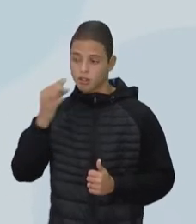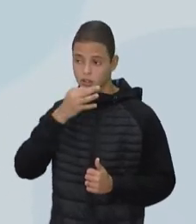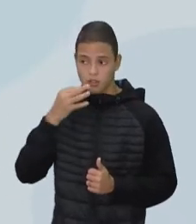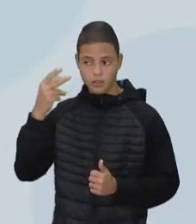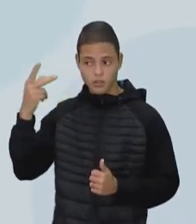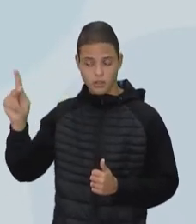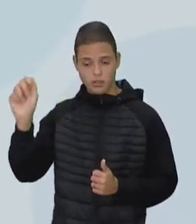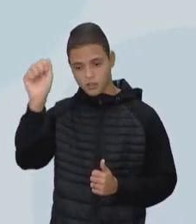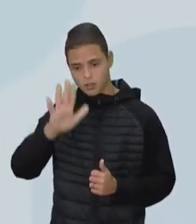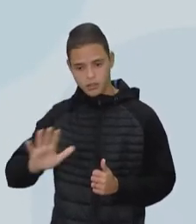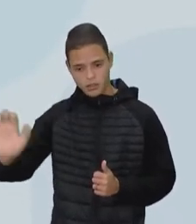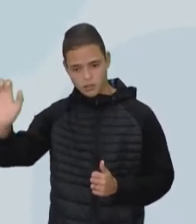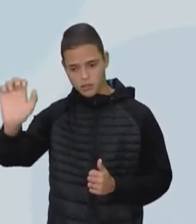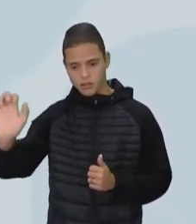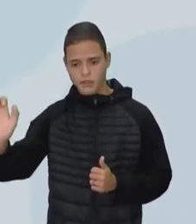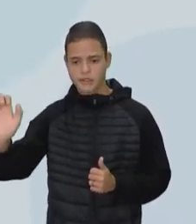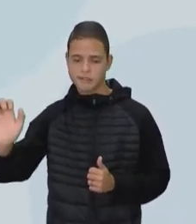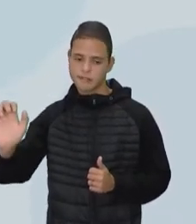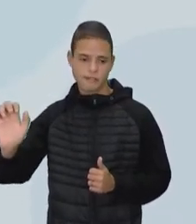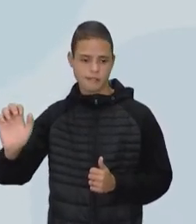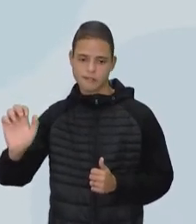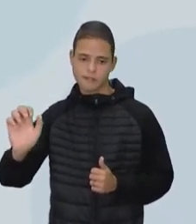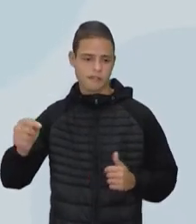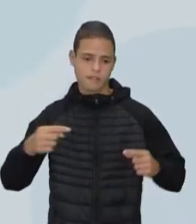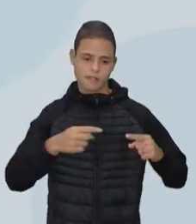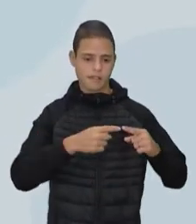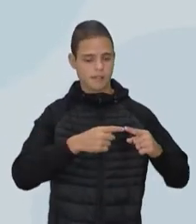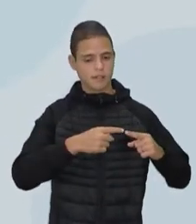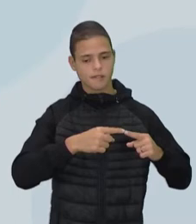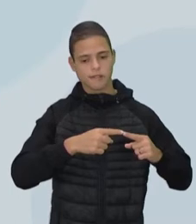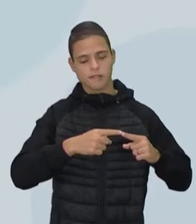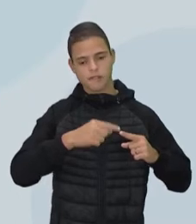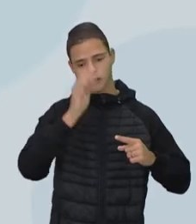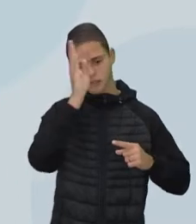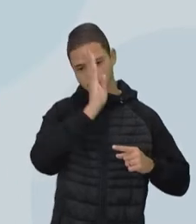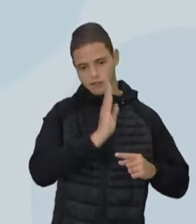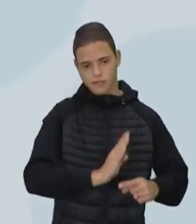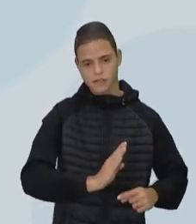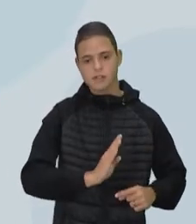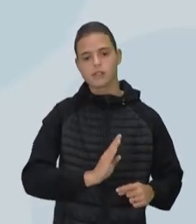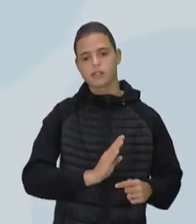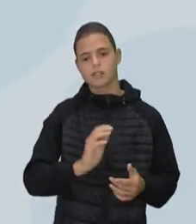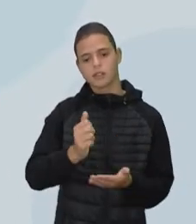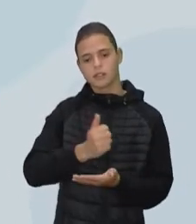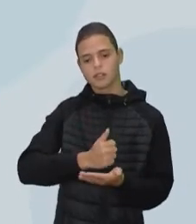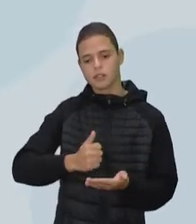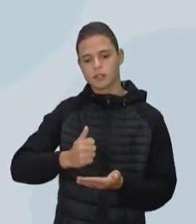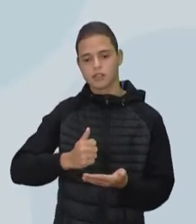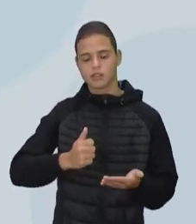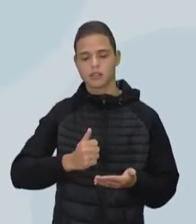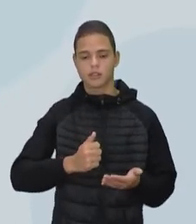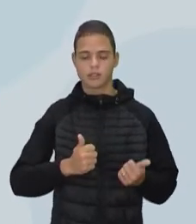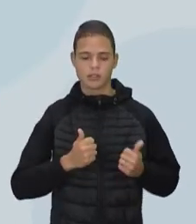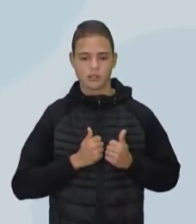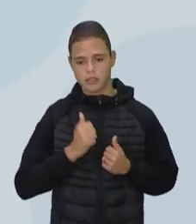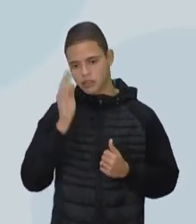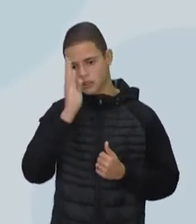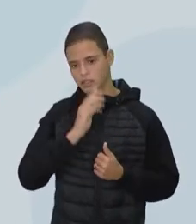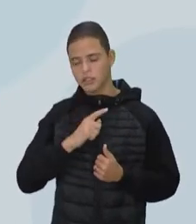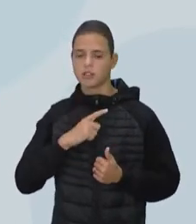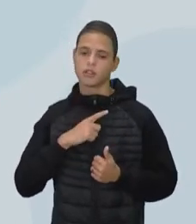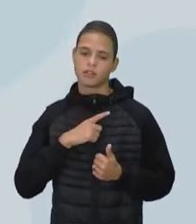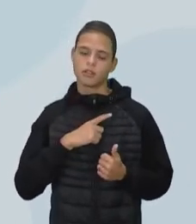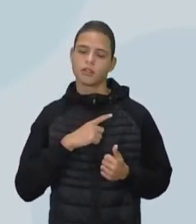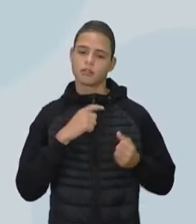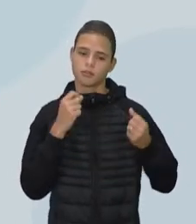europeu, né? Nós não estamos falando do racismo apenas com base em autores brasileiros, embora nós tenhamos